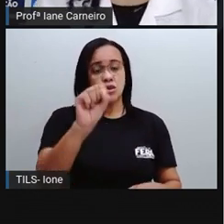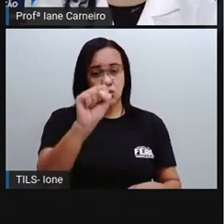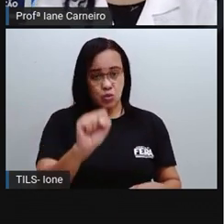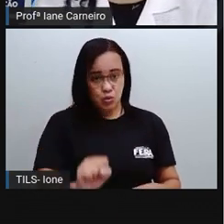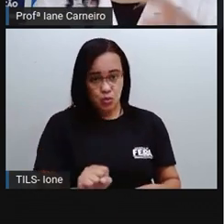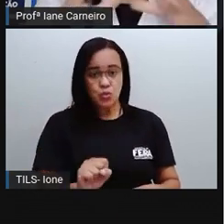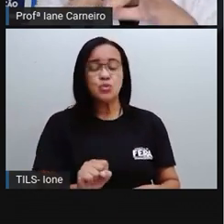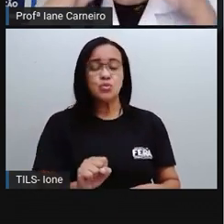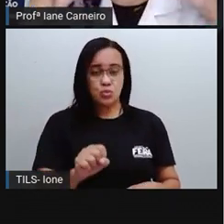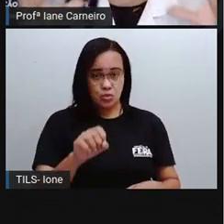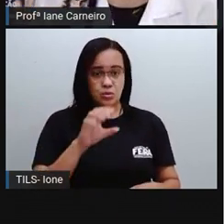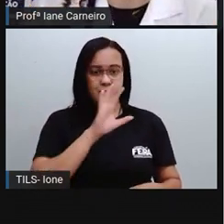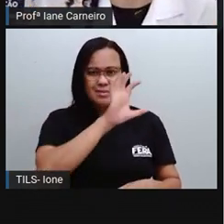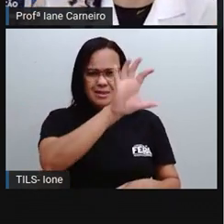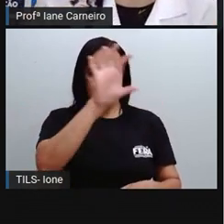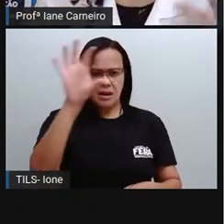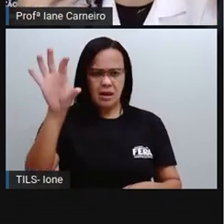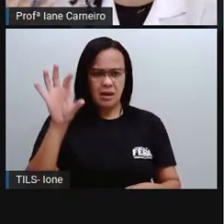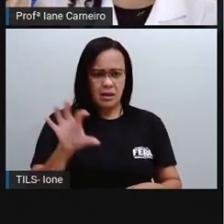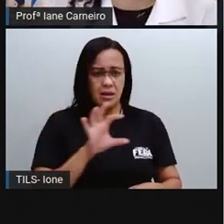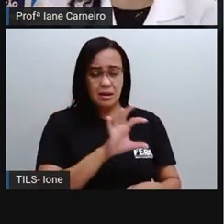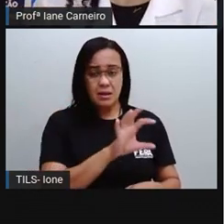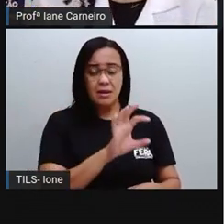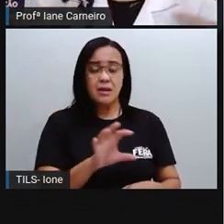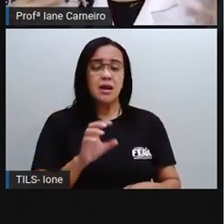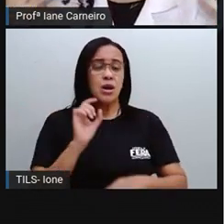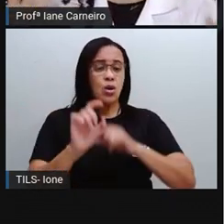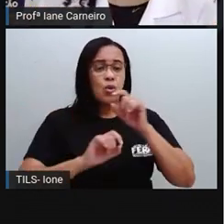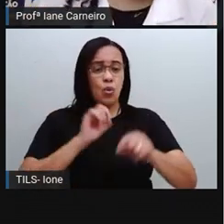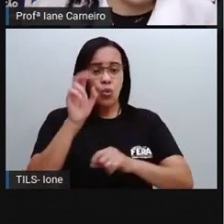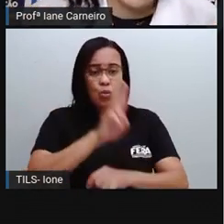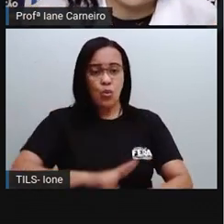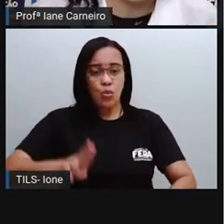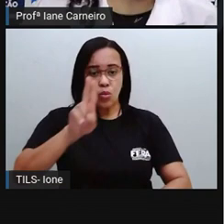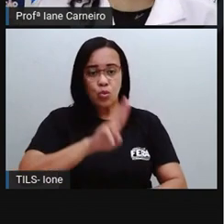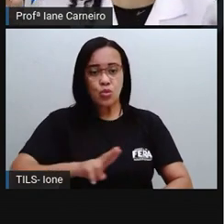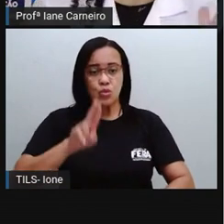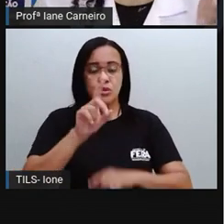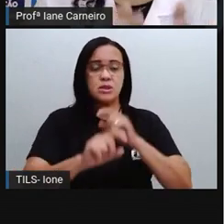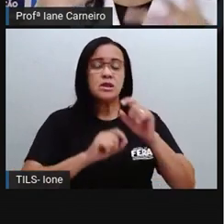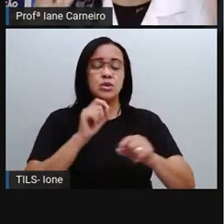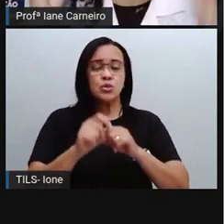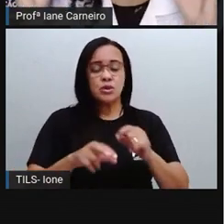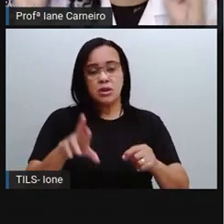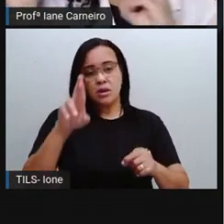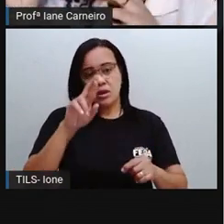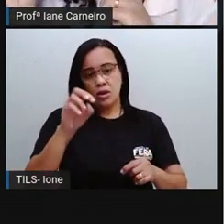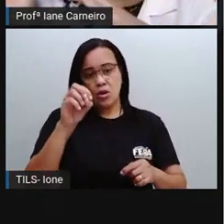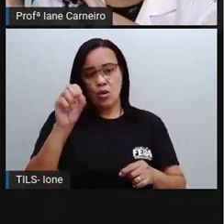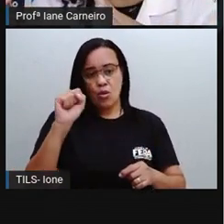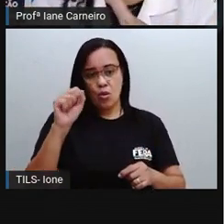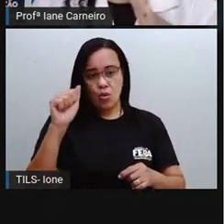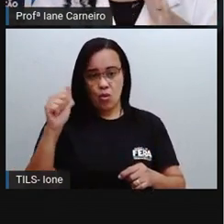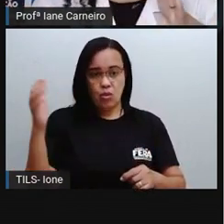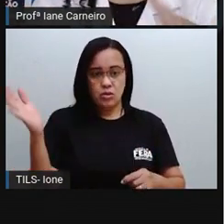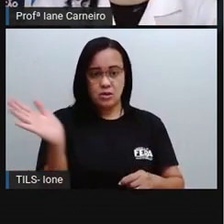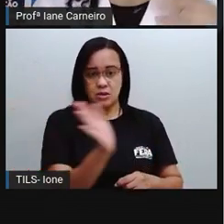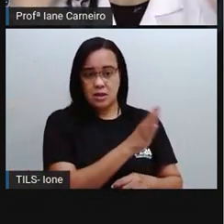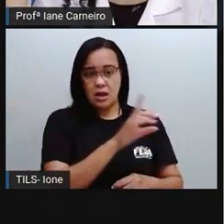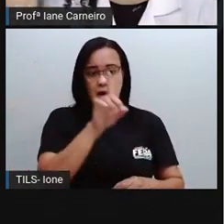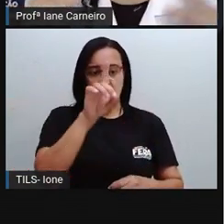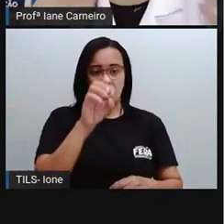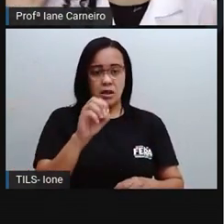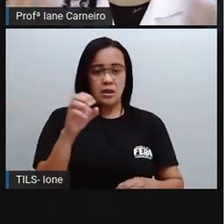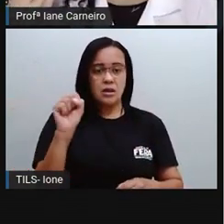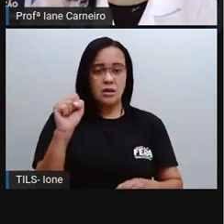certo? Então, a gente traça os pontos cardeais utilizando a rosa dos ventos, né? E aí, quando vocês estiverem lá nas outras séries maiores,